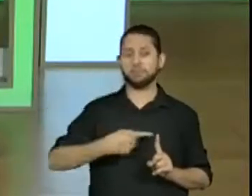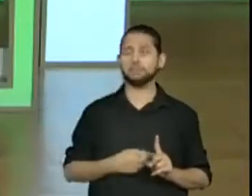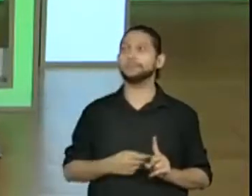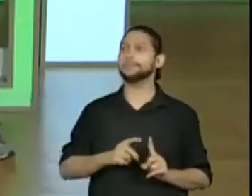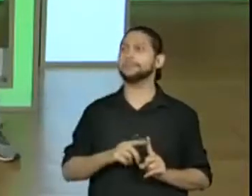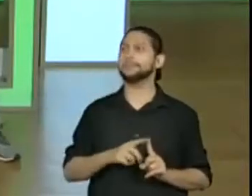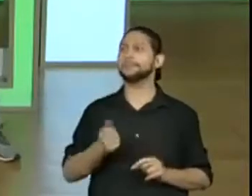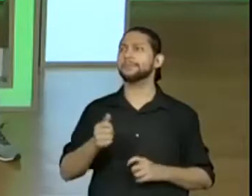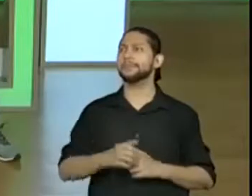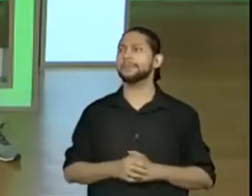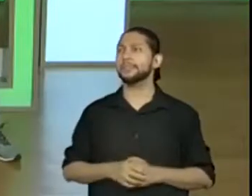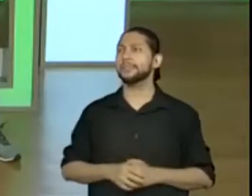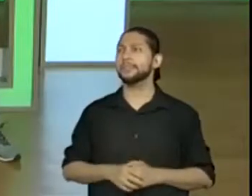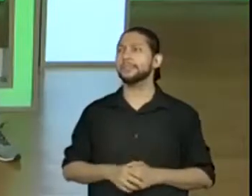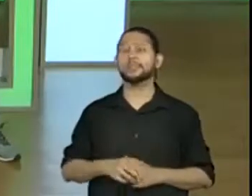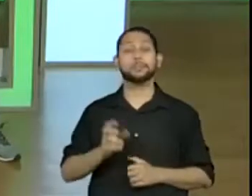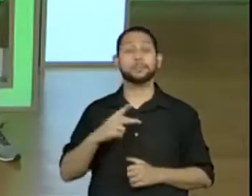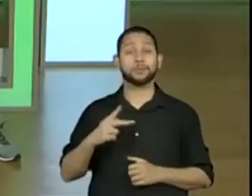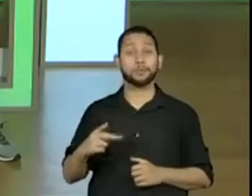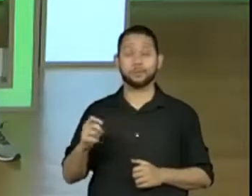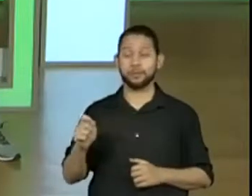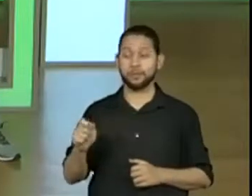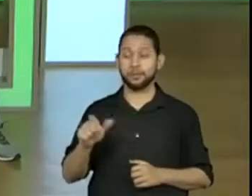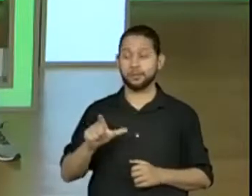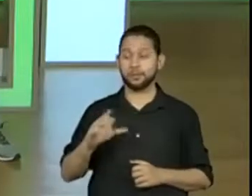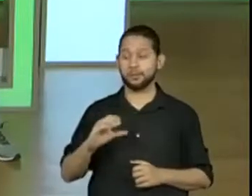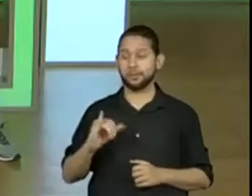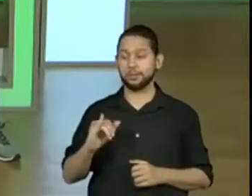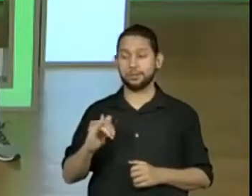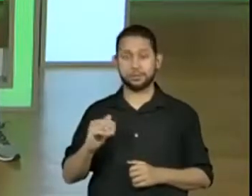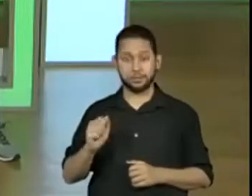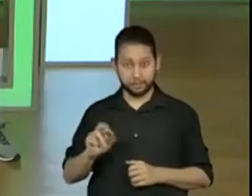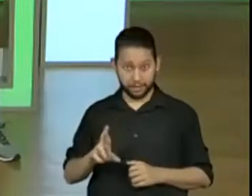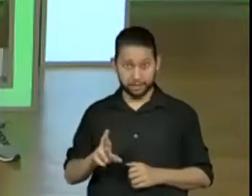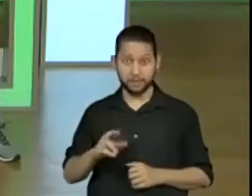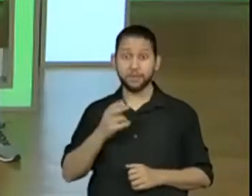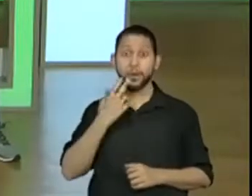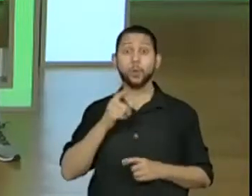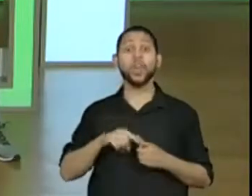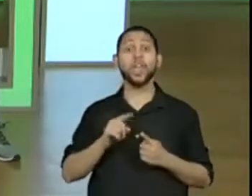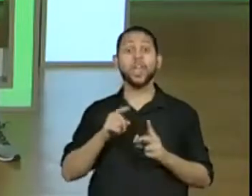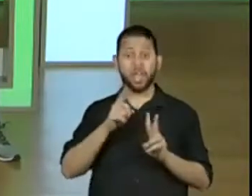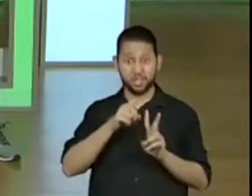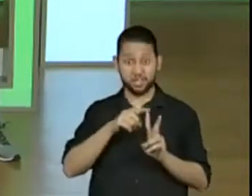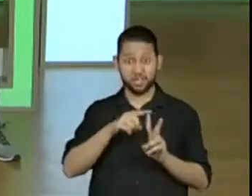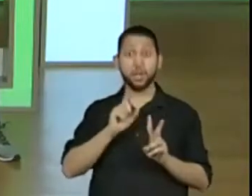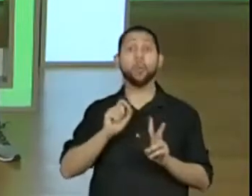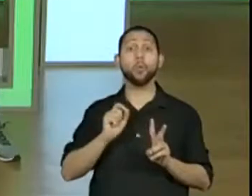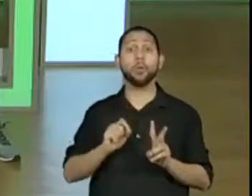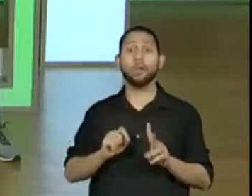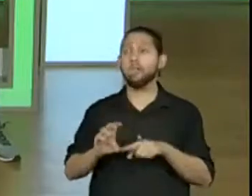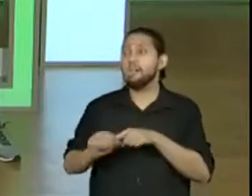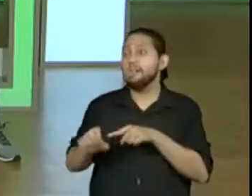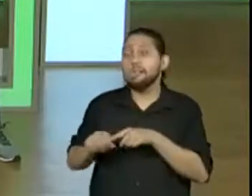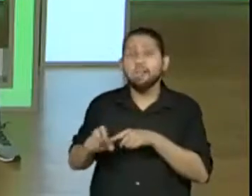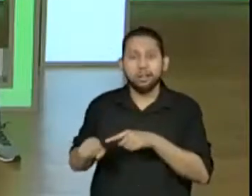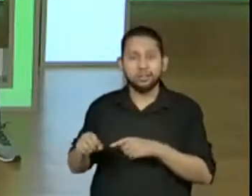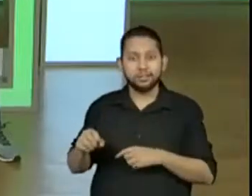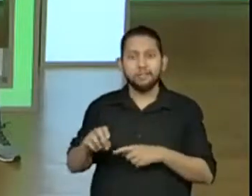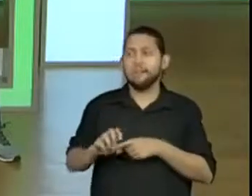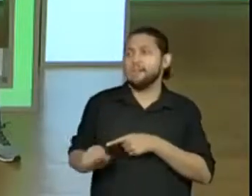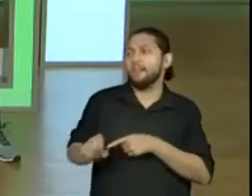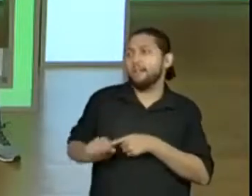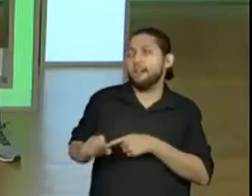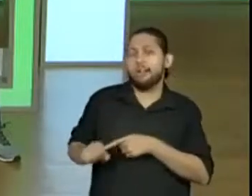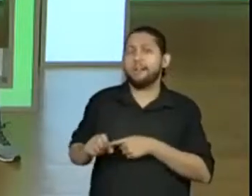professora Alcimar disse, puxa saco. Gente, os nomes ficam tão coladinhos